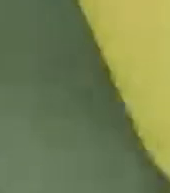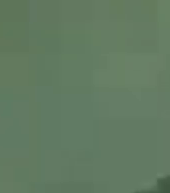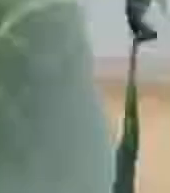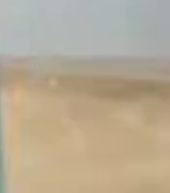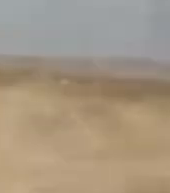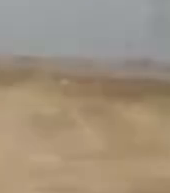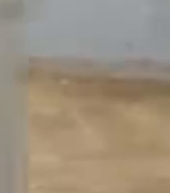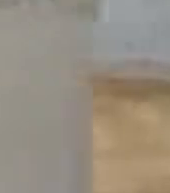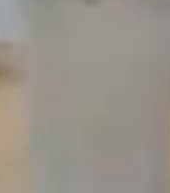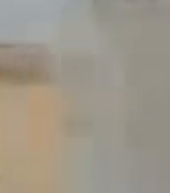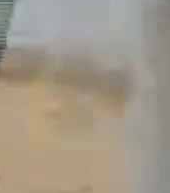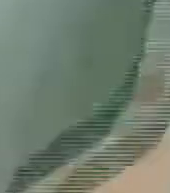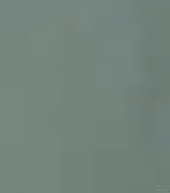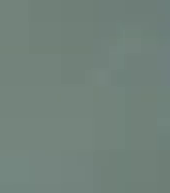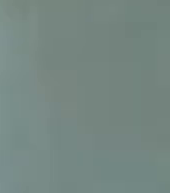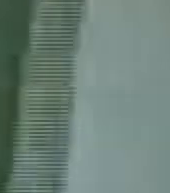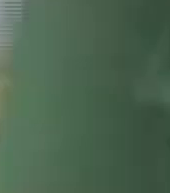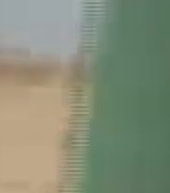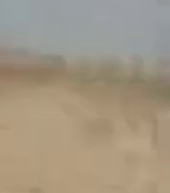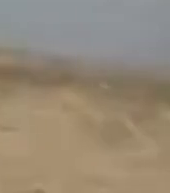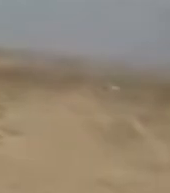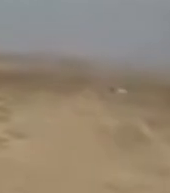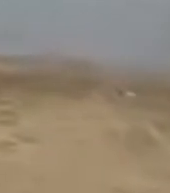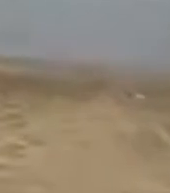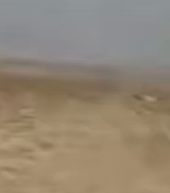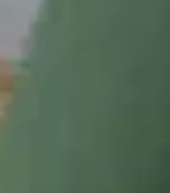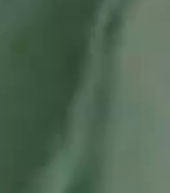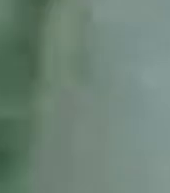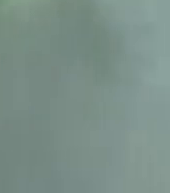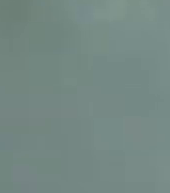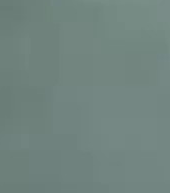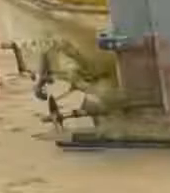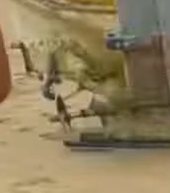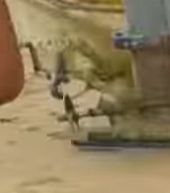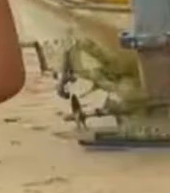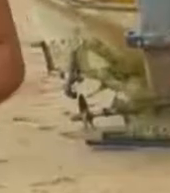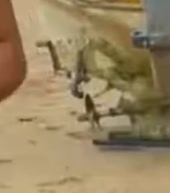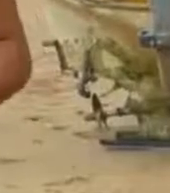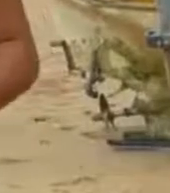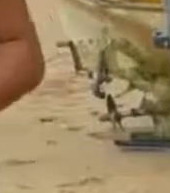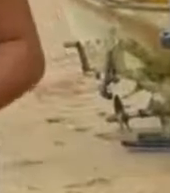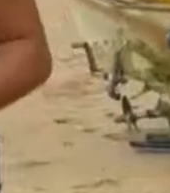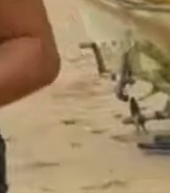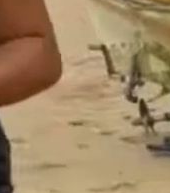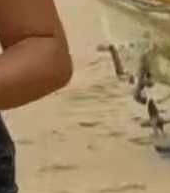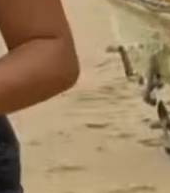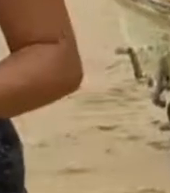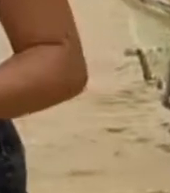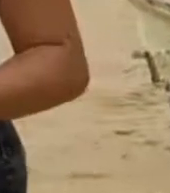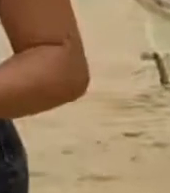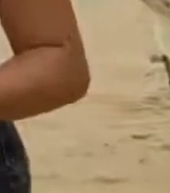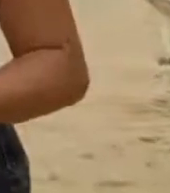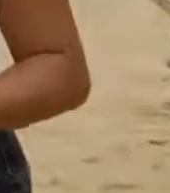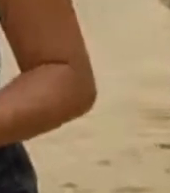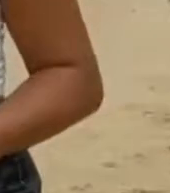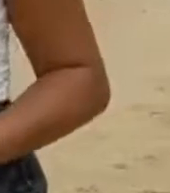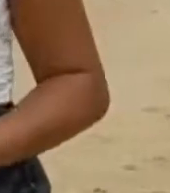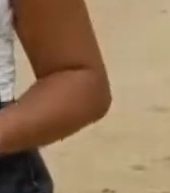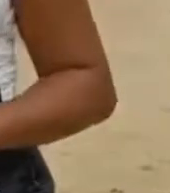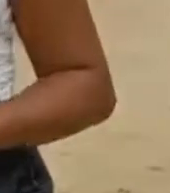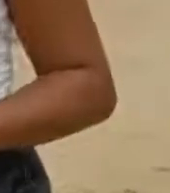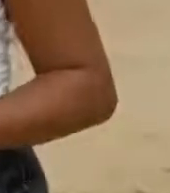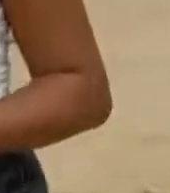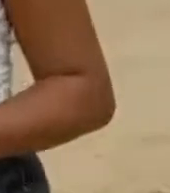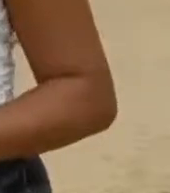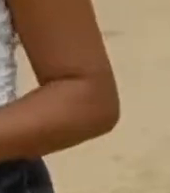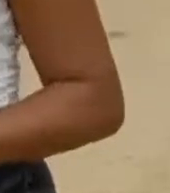deputado, que é a pesca artesanal, não é aquela pesca industrial, que dizem ser predatória, não vai ser utilizado radar, vai ser a